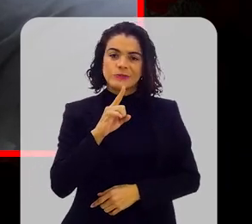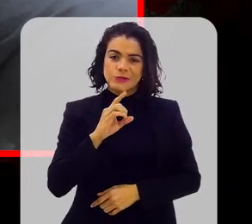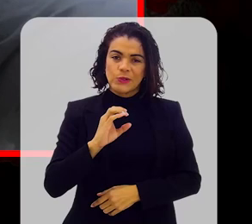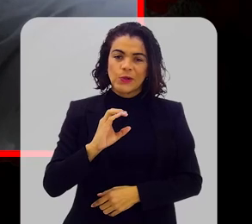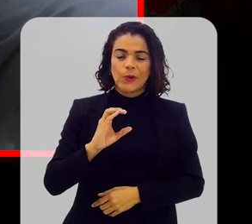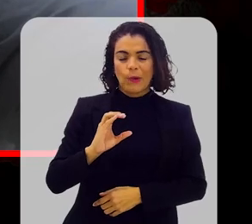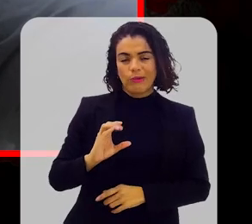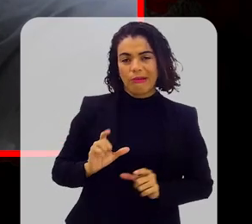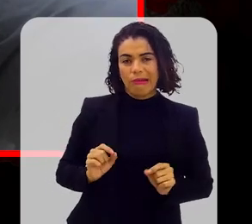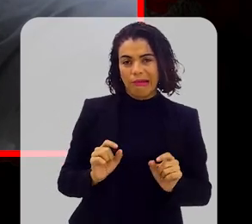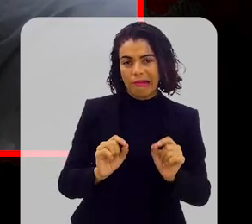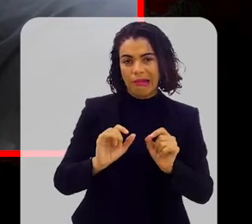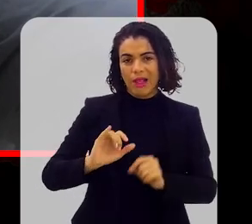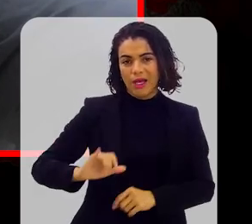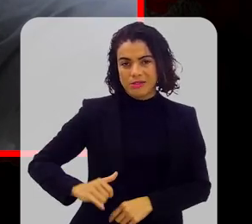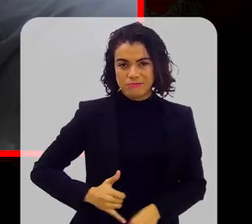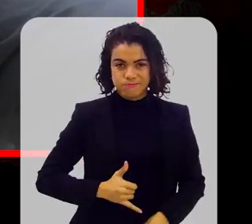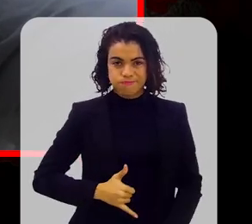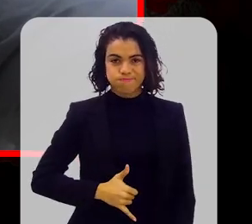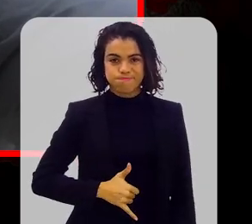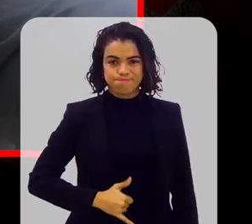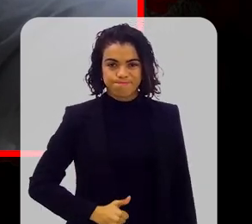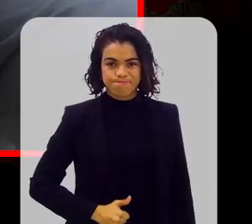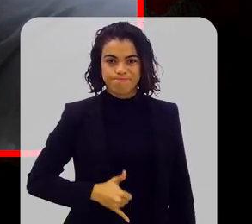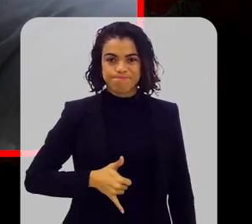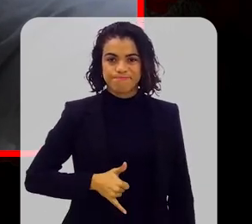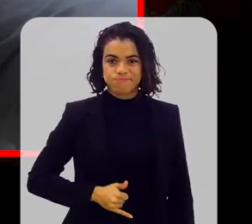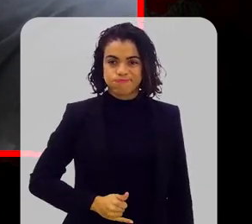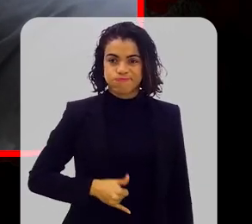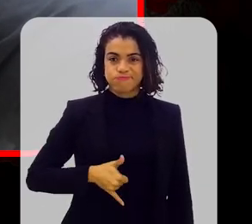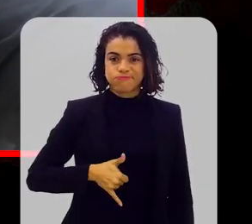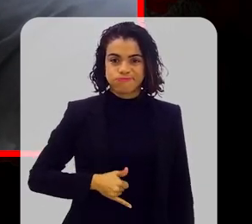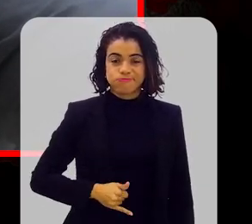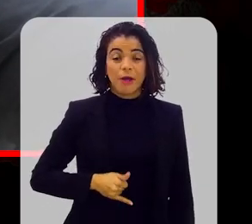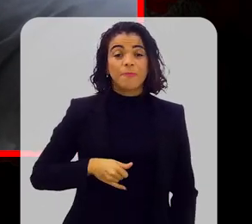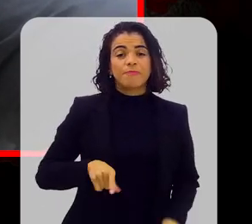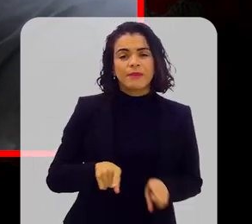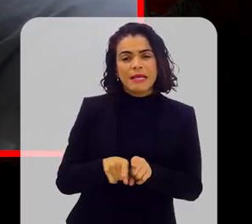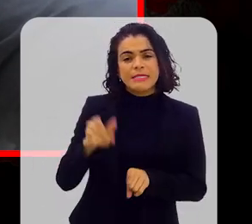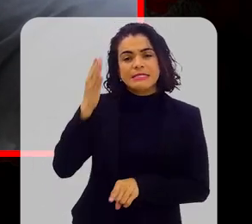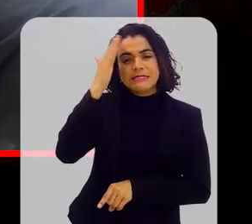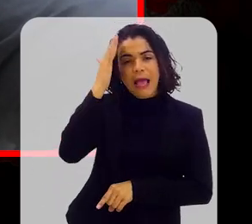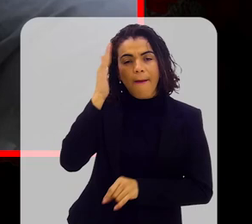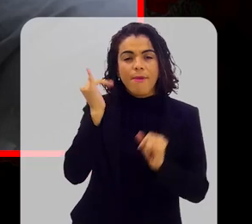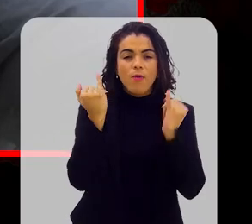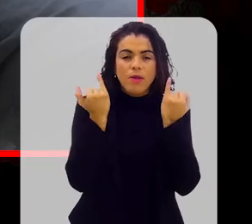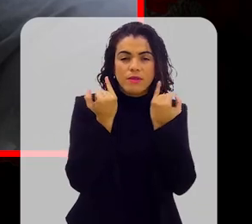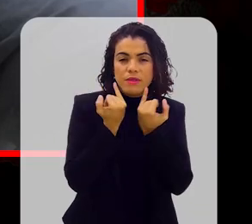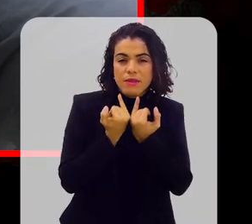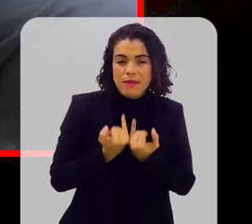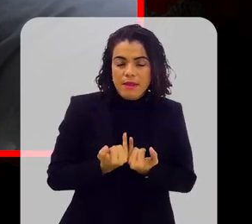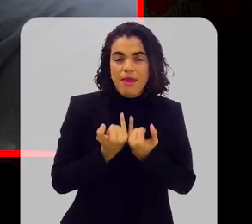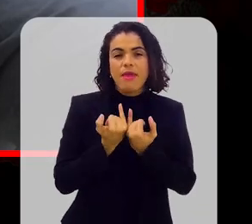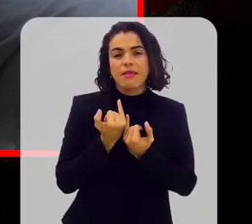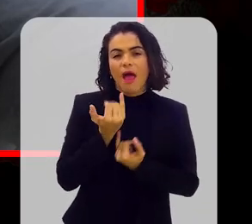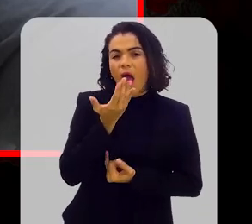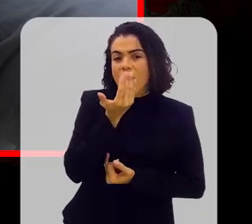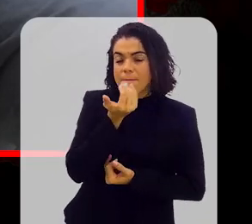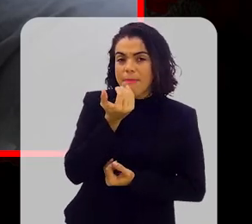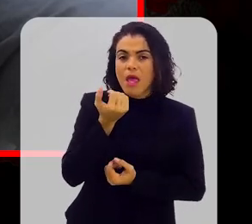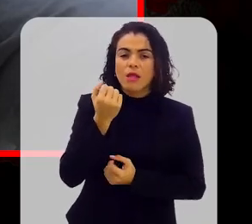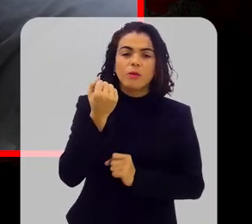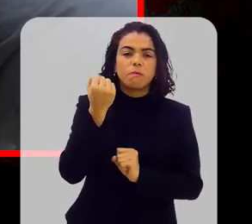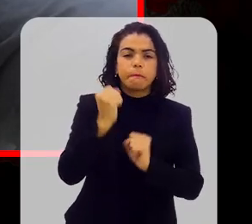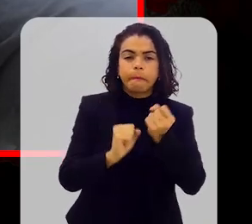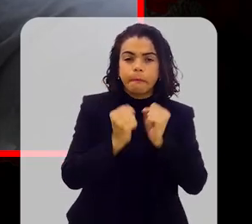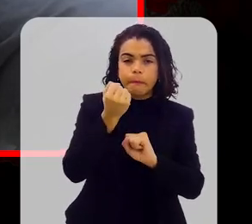A gente sabe que a obesidade aumenta o risco de câncer colorental. A gente sabe que em uma dieta rica em alimentos processados e